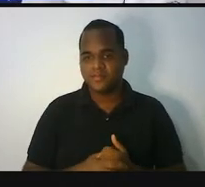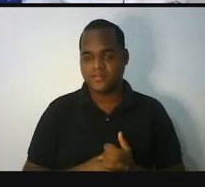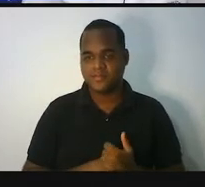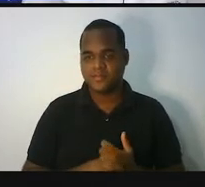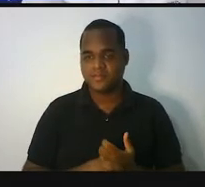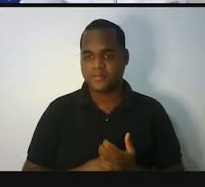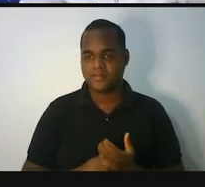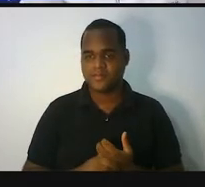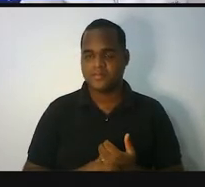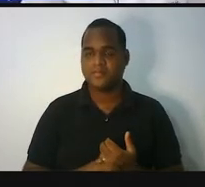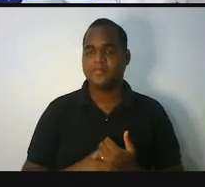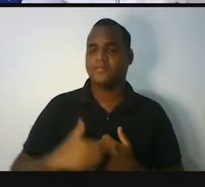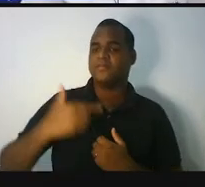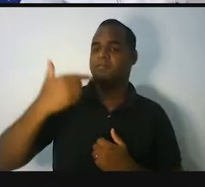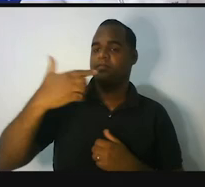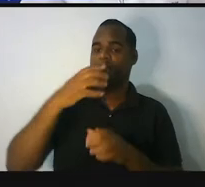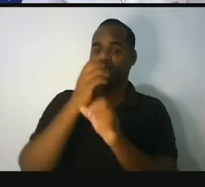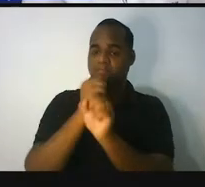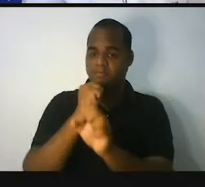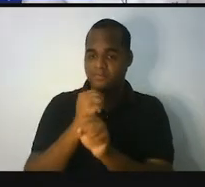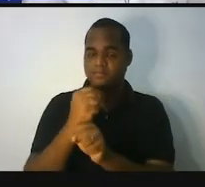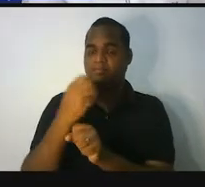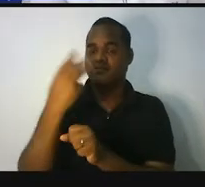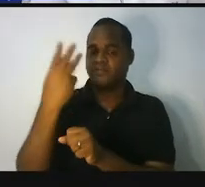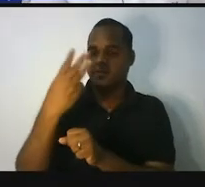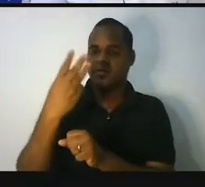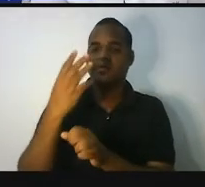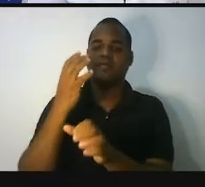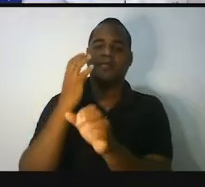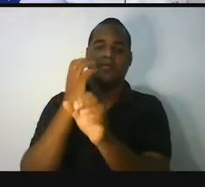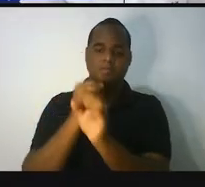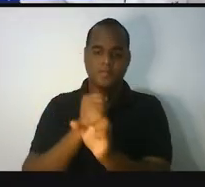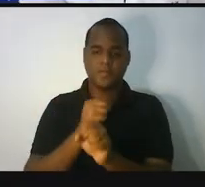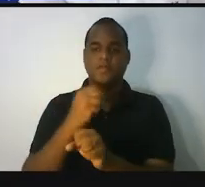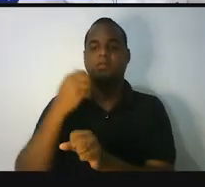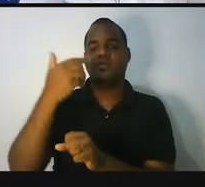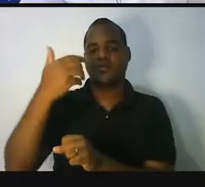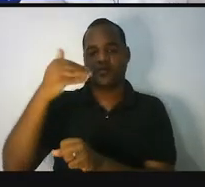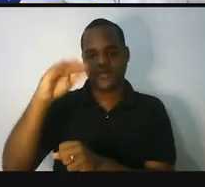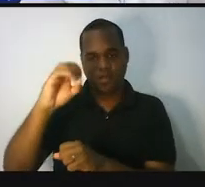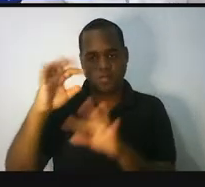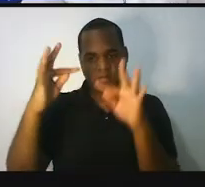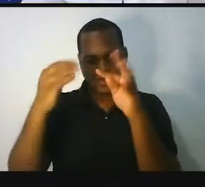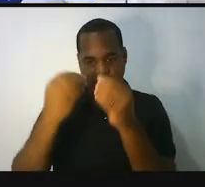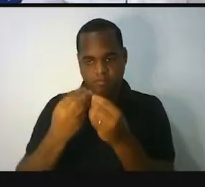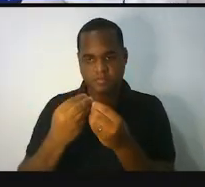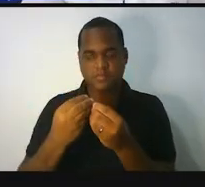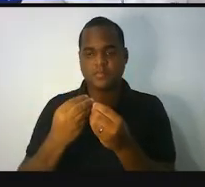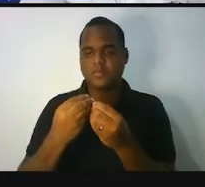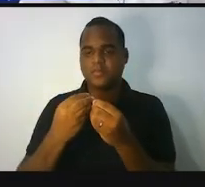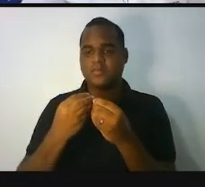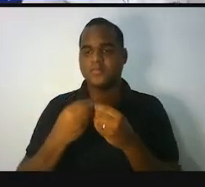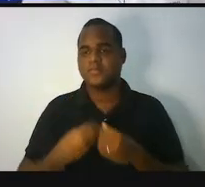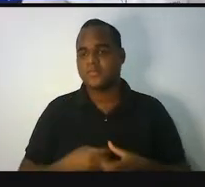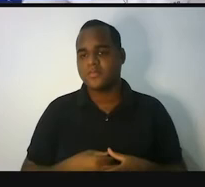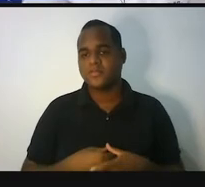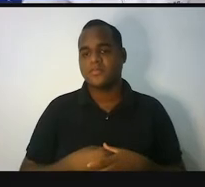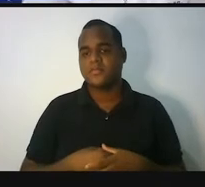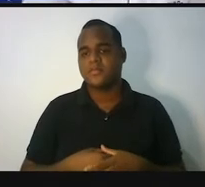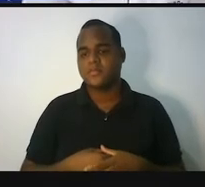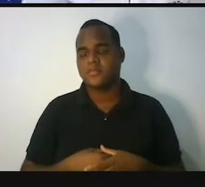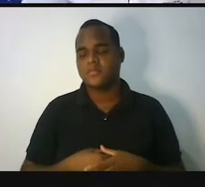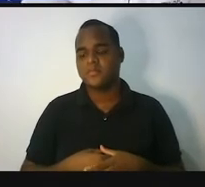Somado com o terceiro. E você vai somar os dez. Eu não vou somar todos, tá bom? Só estou